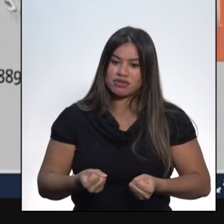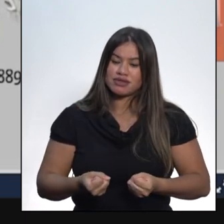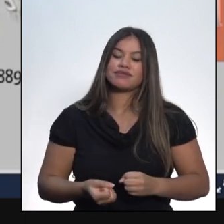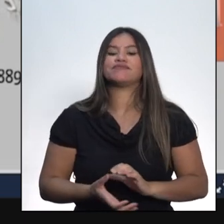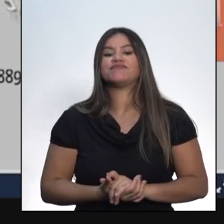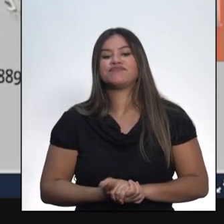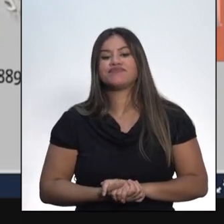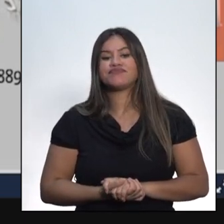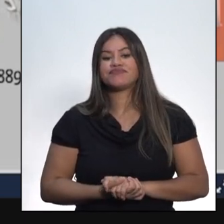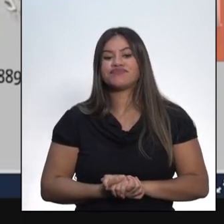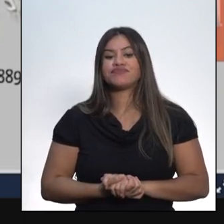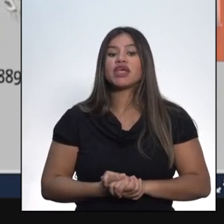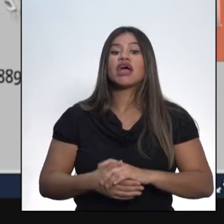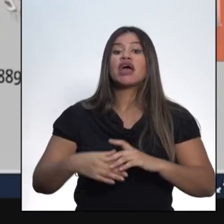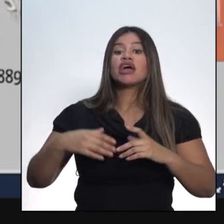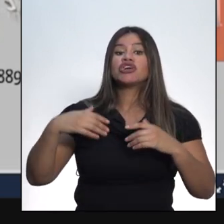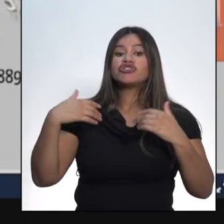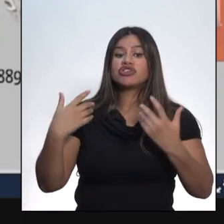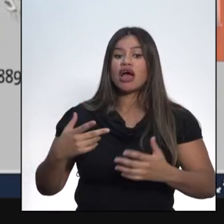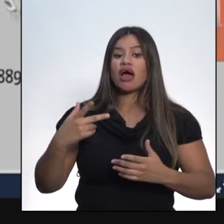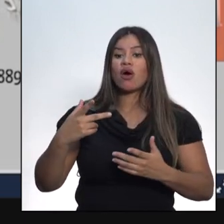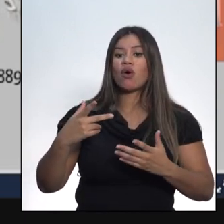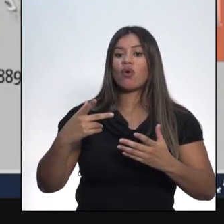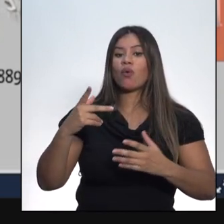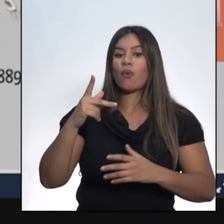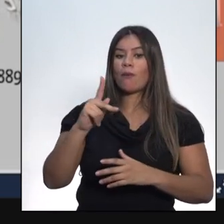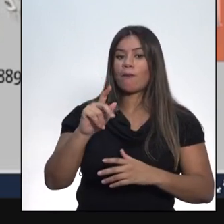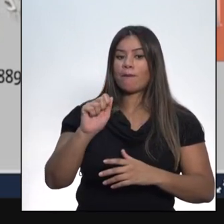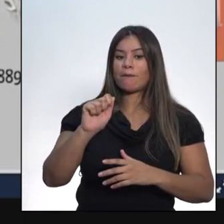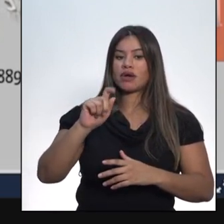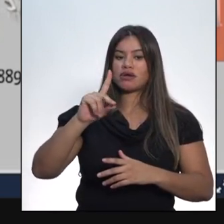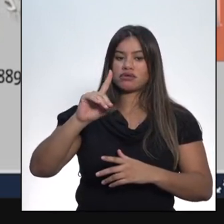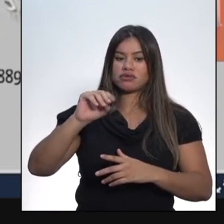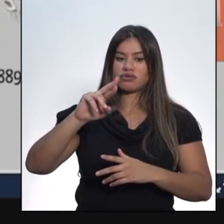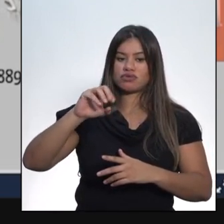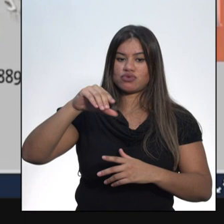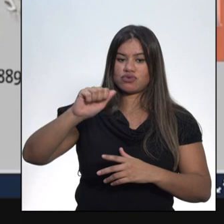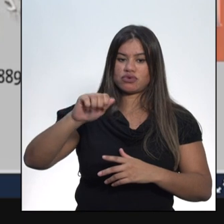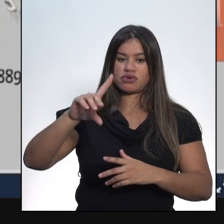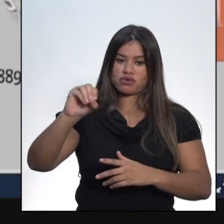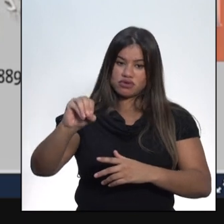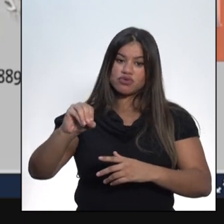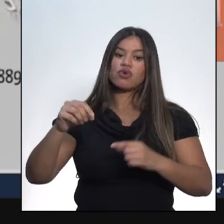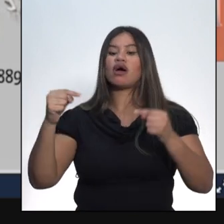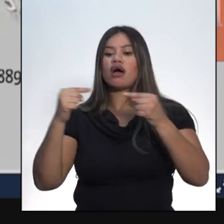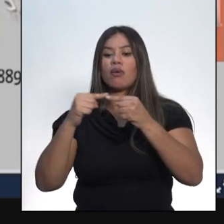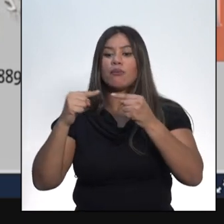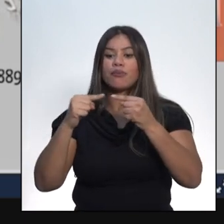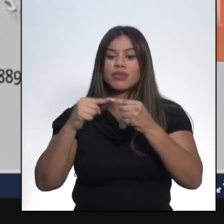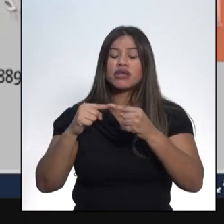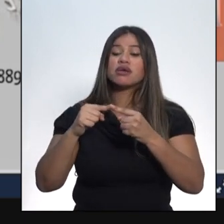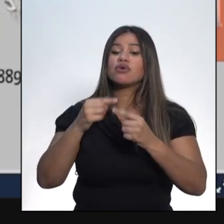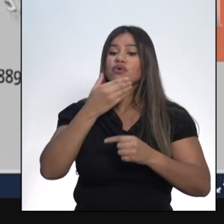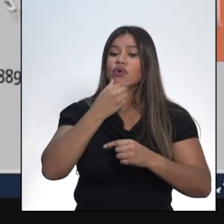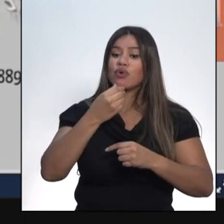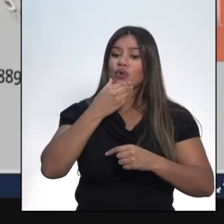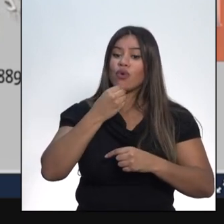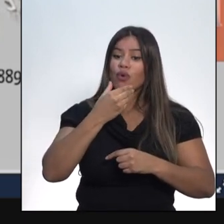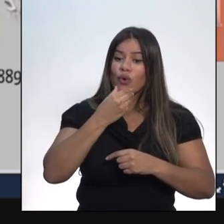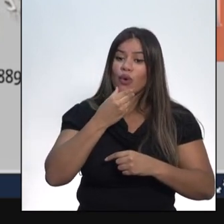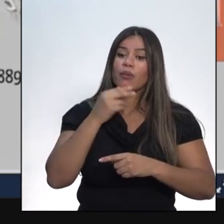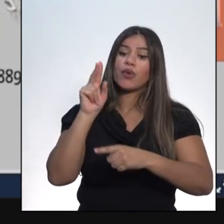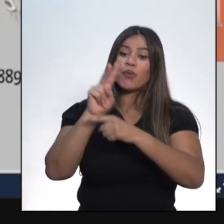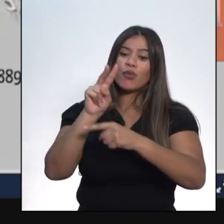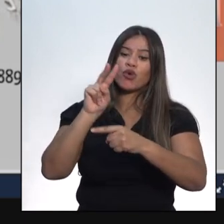que colocava o imperador como um padroeiro, um protetor da Igreja Católica. Ou seja, havia uma